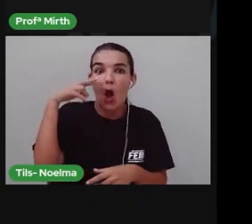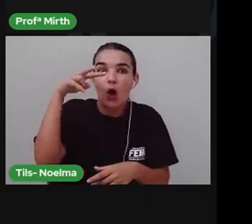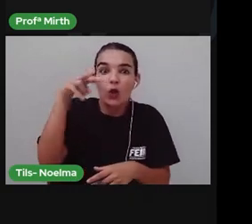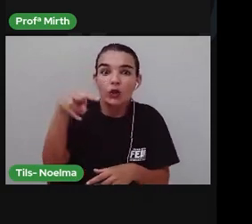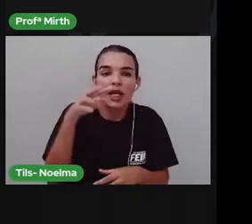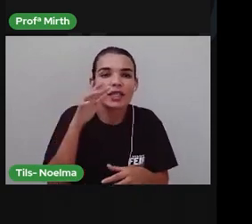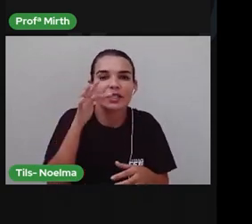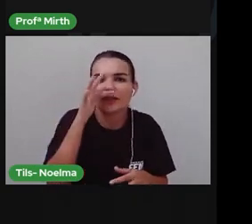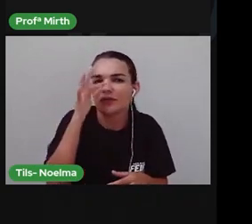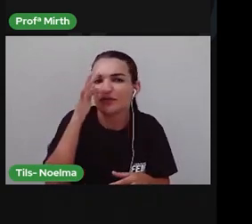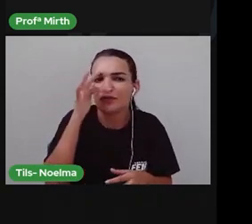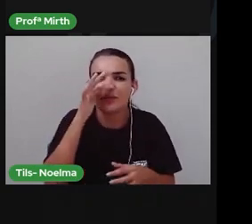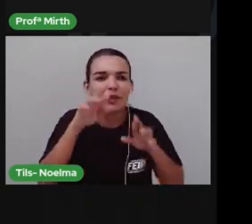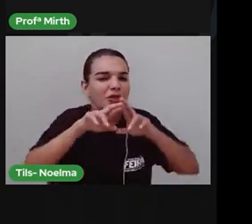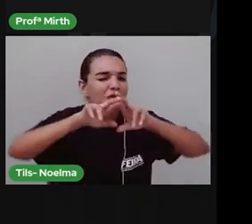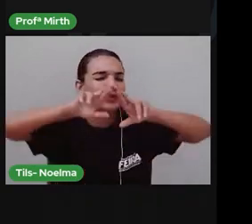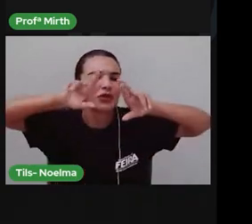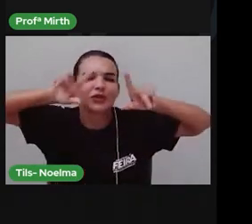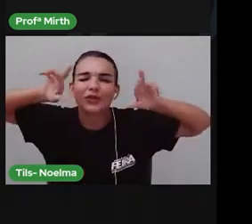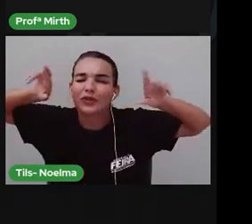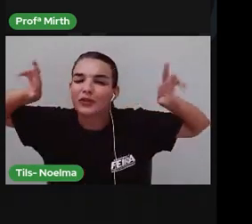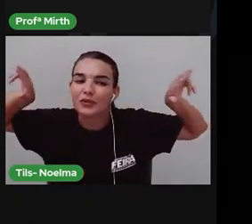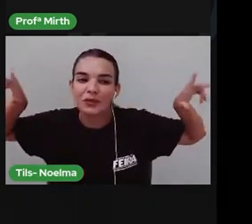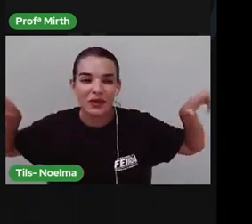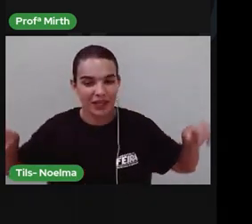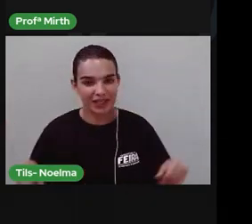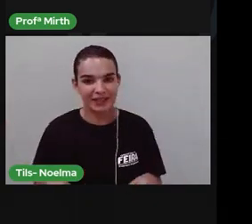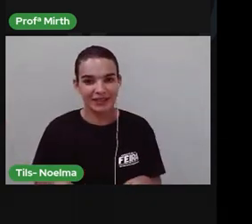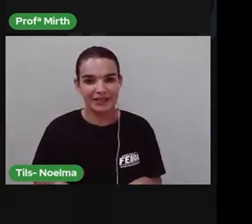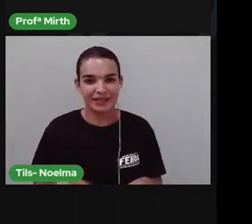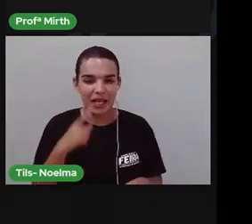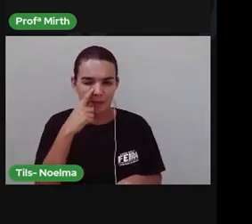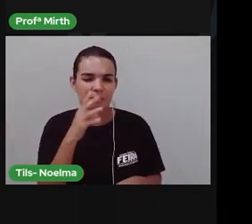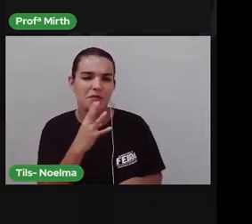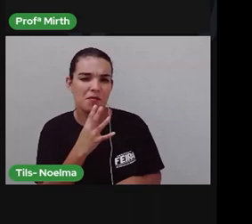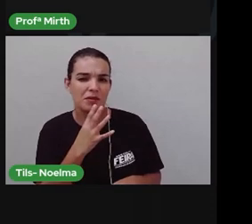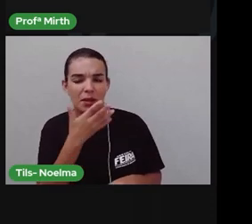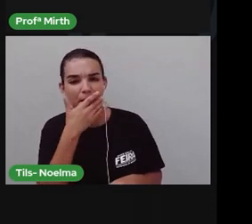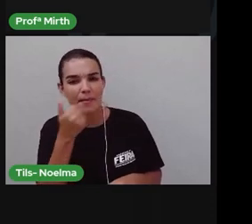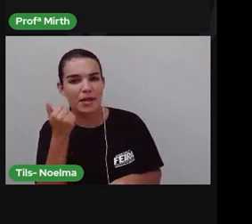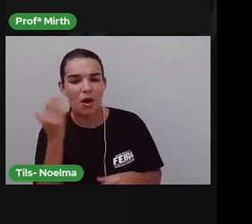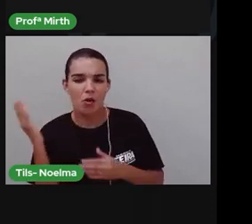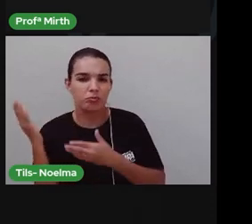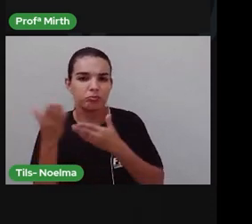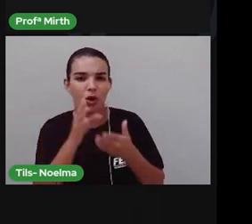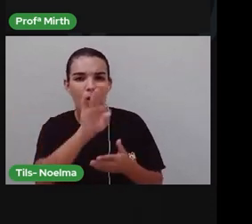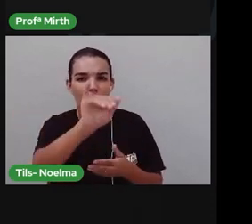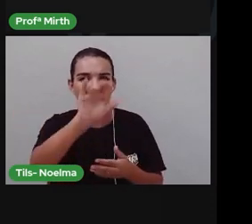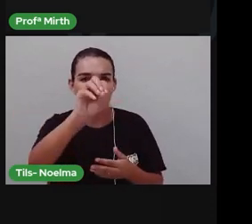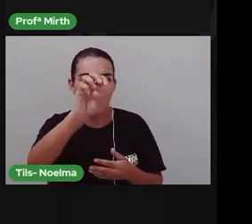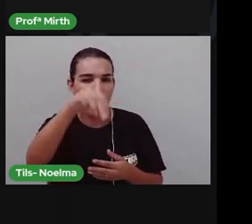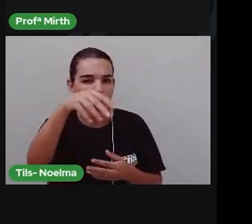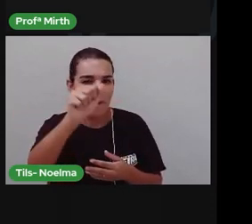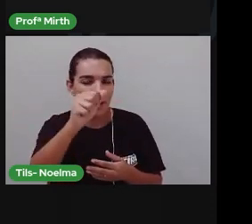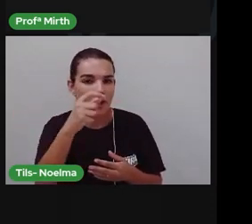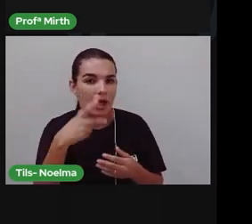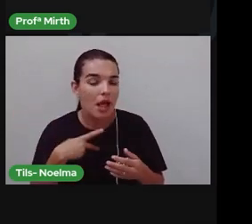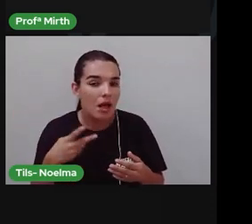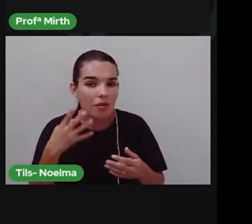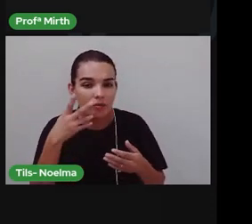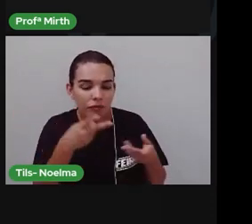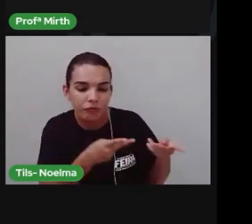diversidade De espécies Que compõem a caatinga Para conhecer melhor Esse bioma Nós visitamos O semiárido